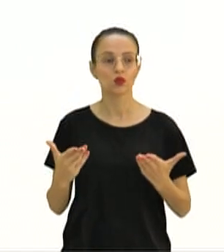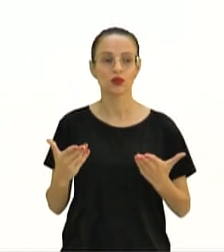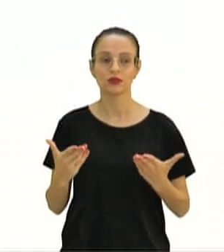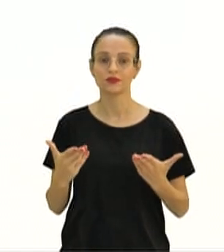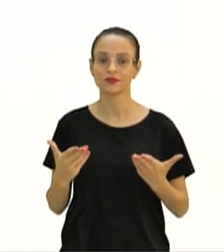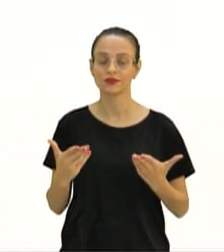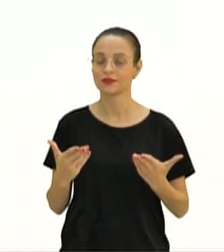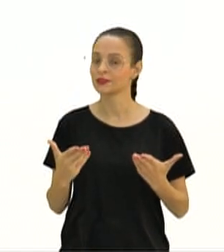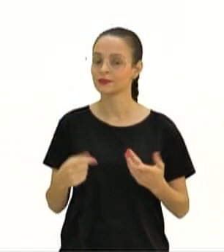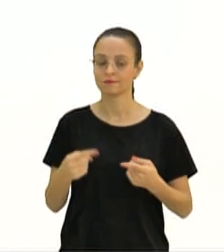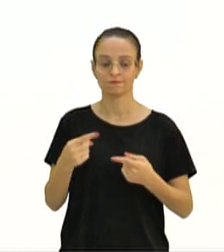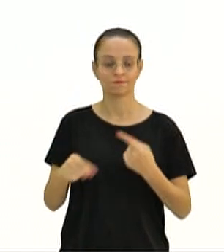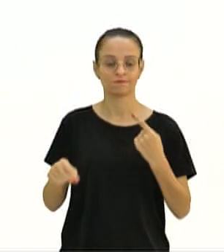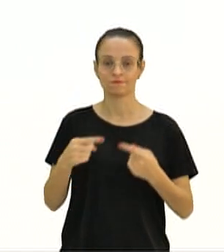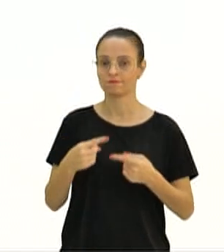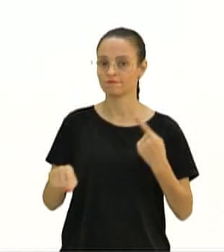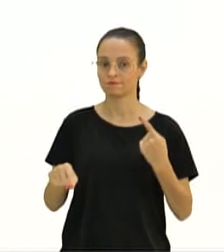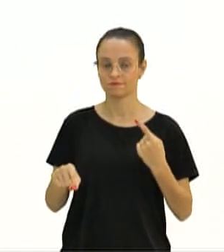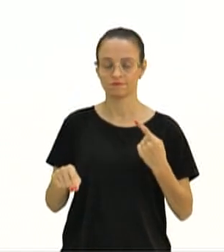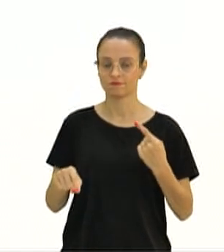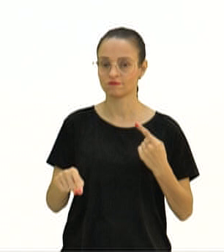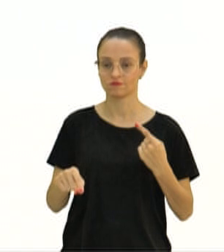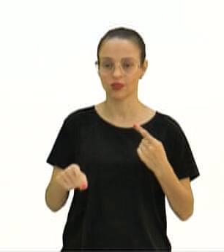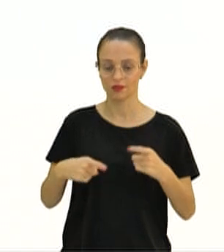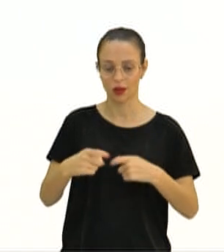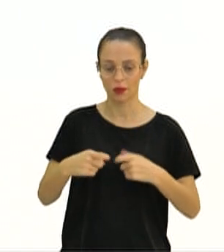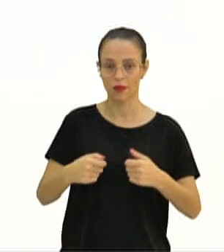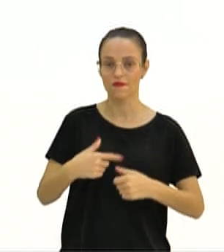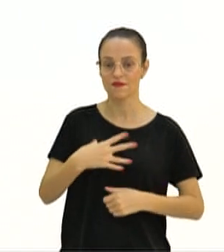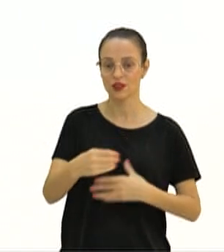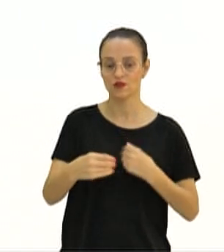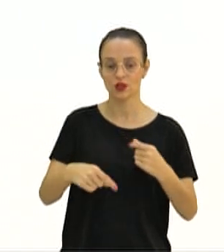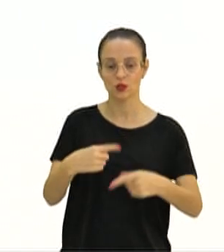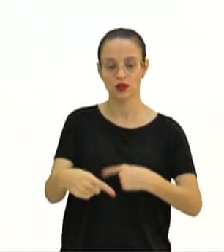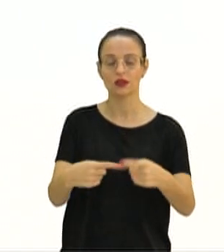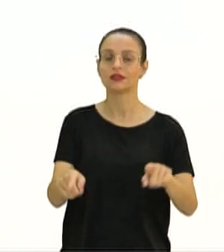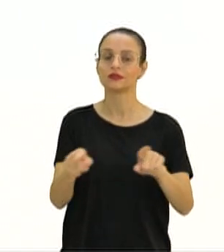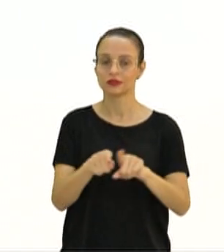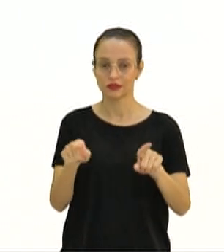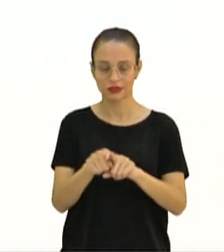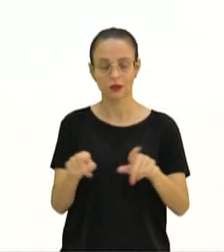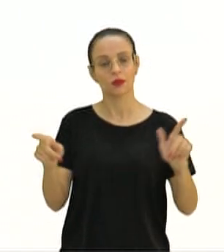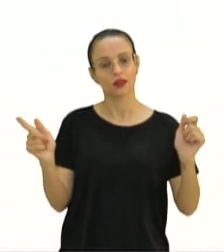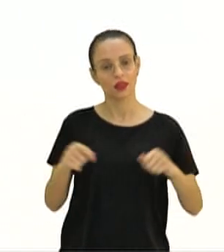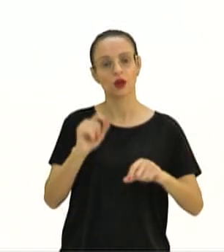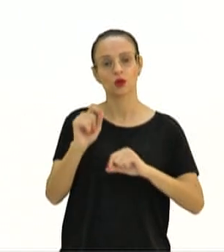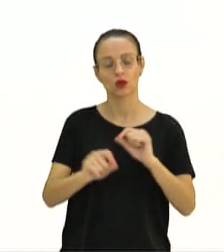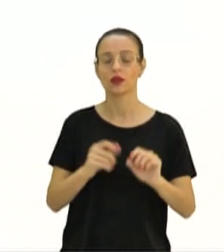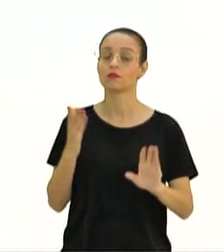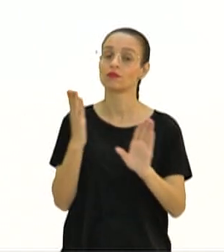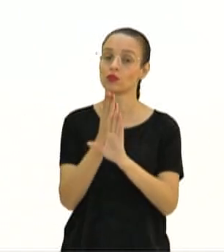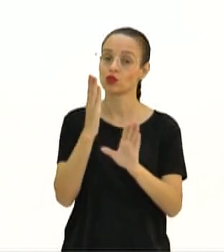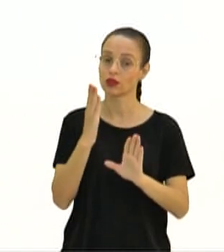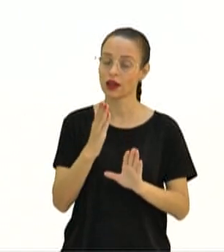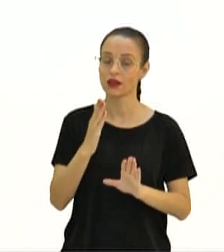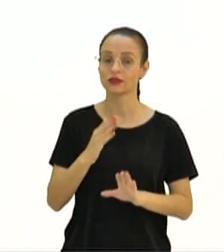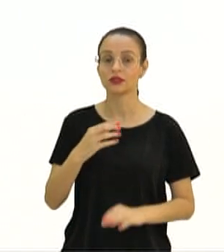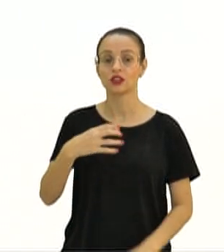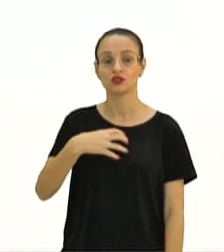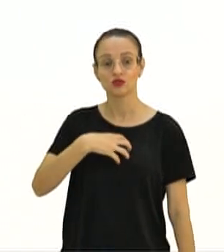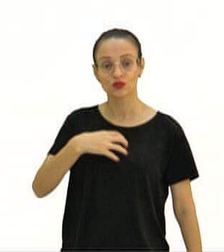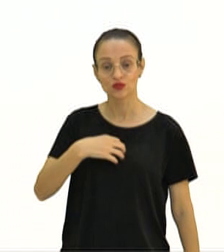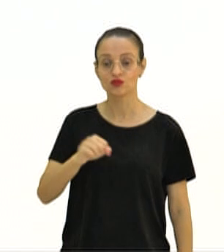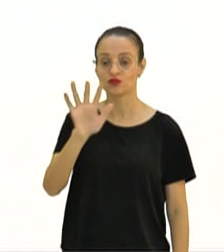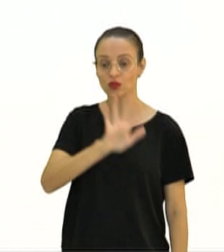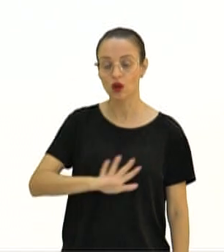ou incompatível de cruzamento. Essa compatibilidade também pode ser determinada por fatores morfológicos, por